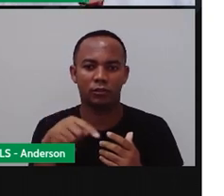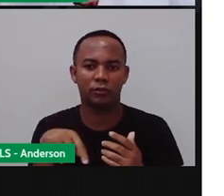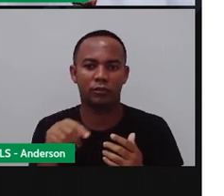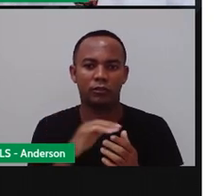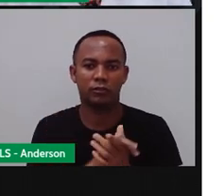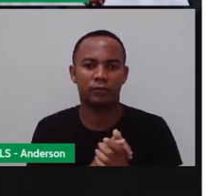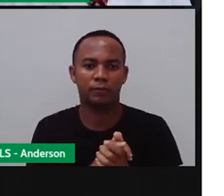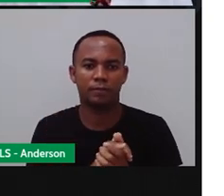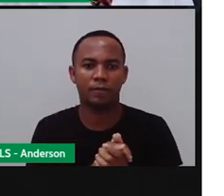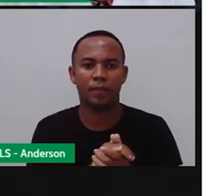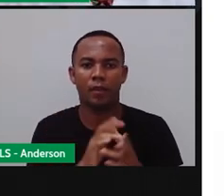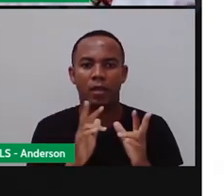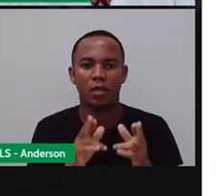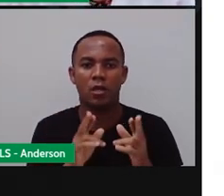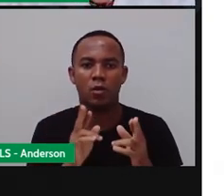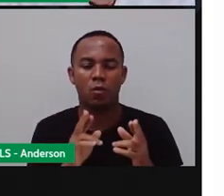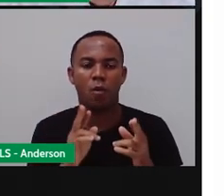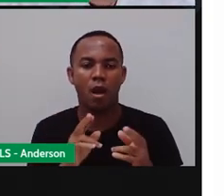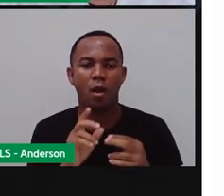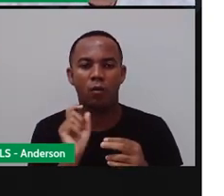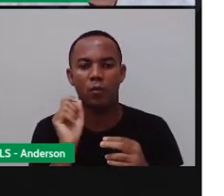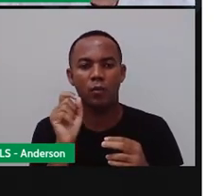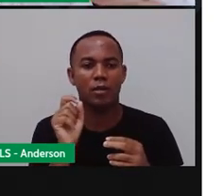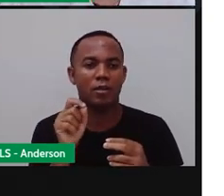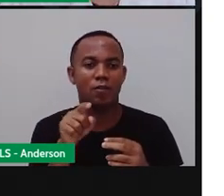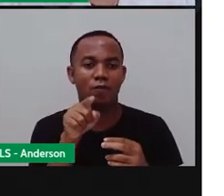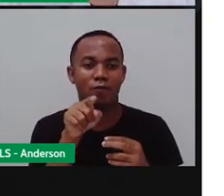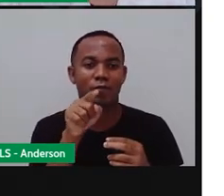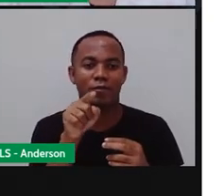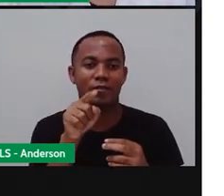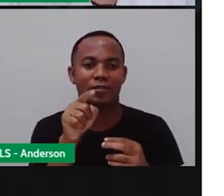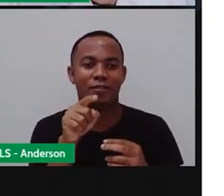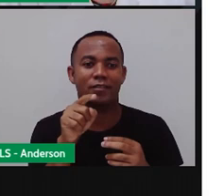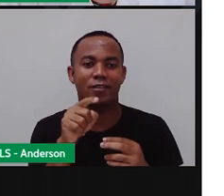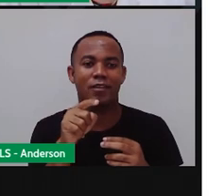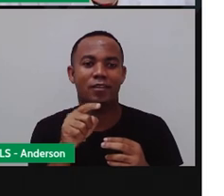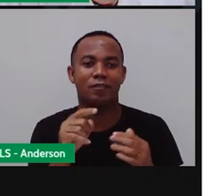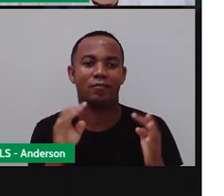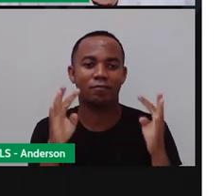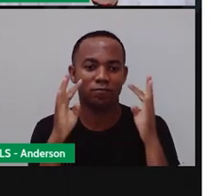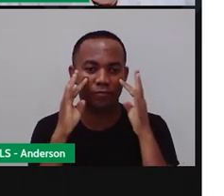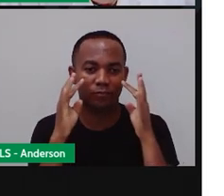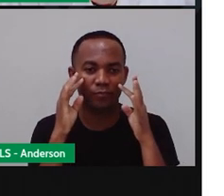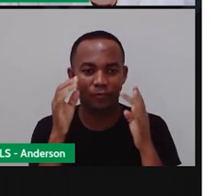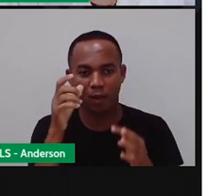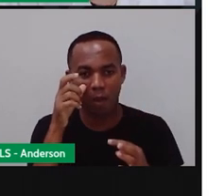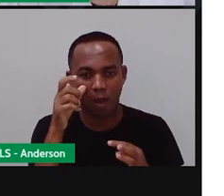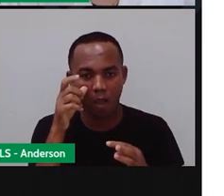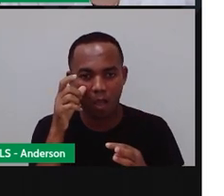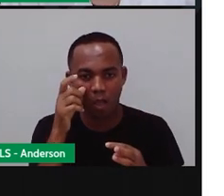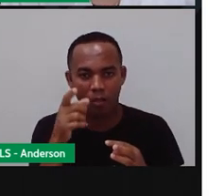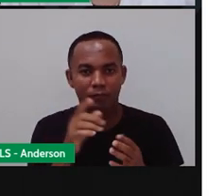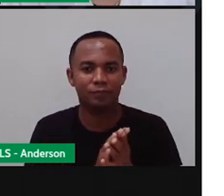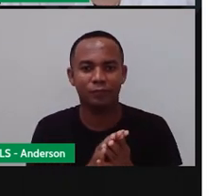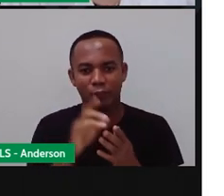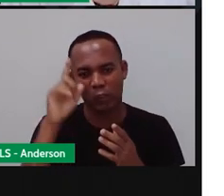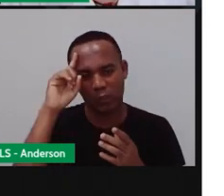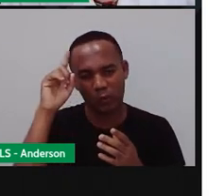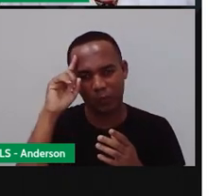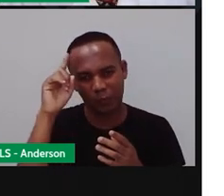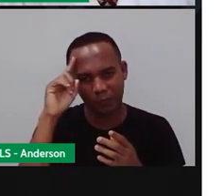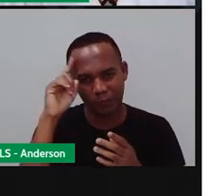É a nossa audiência, Anderson. Eles são a nossa audiência, né? Nosso esquema preferido aí de todos os dias.